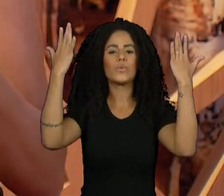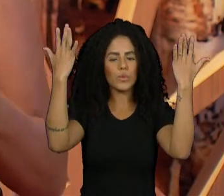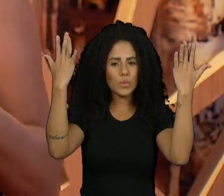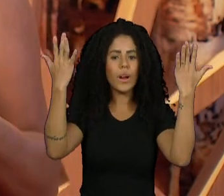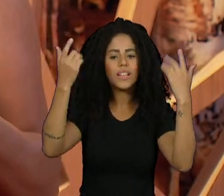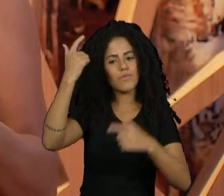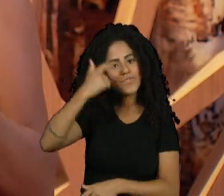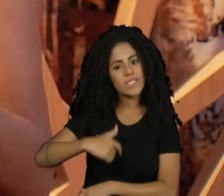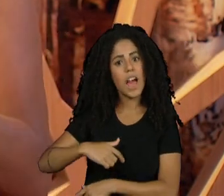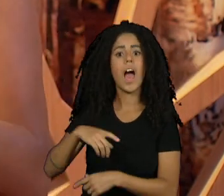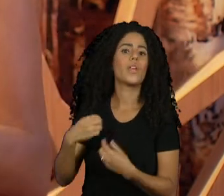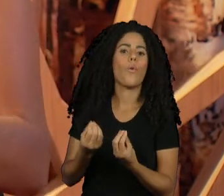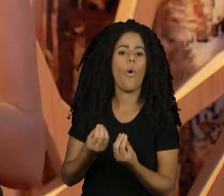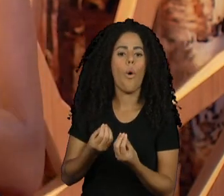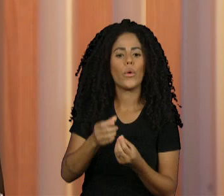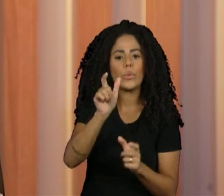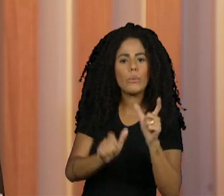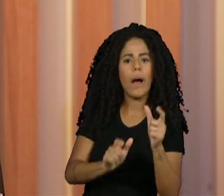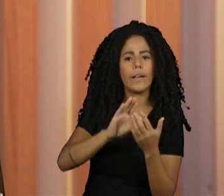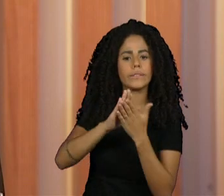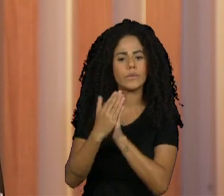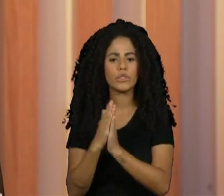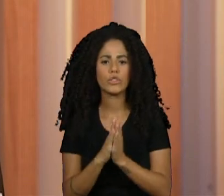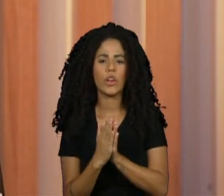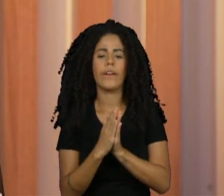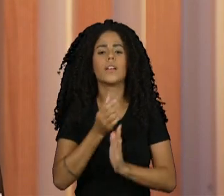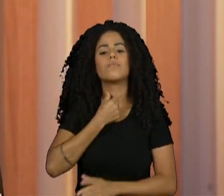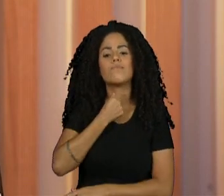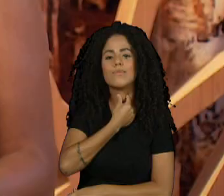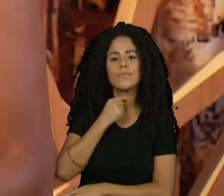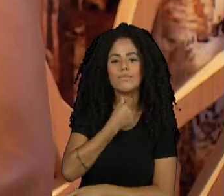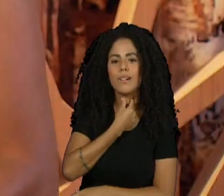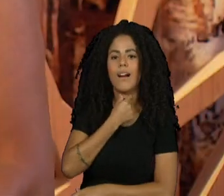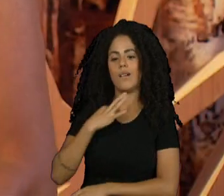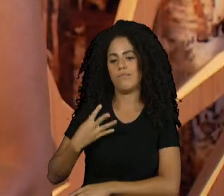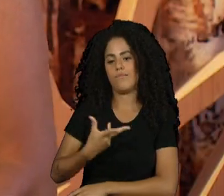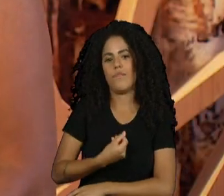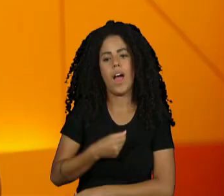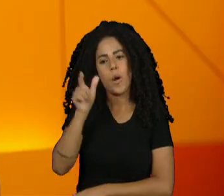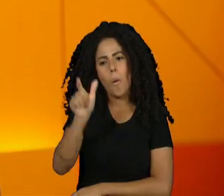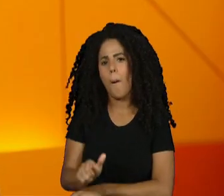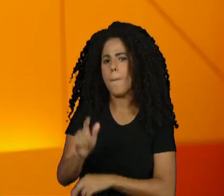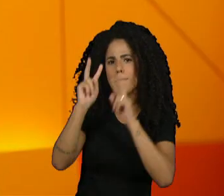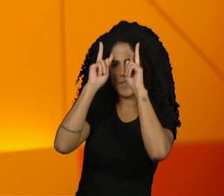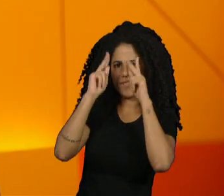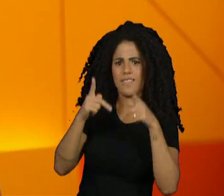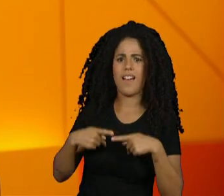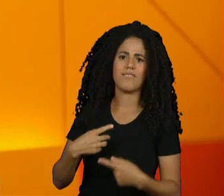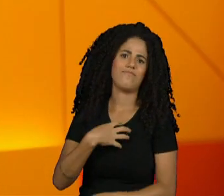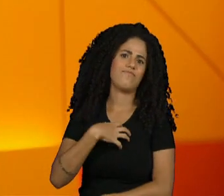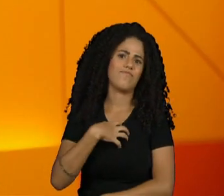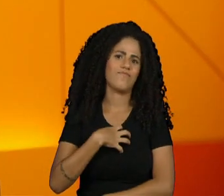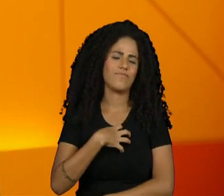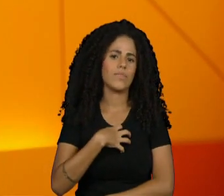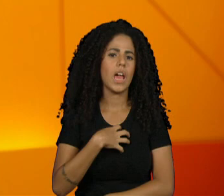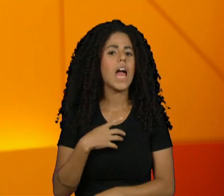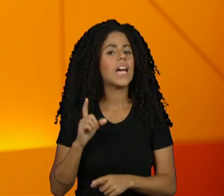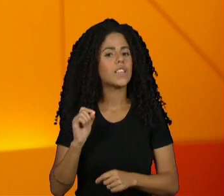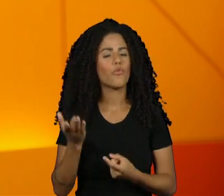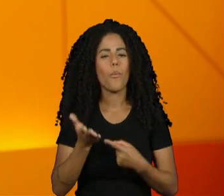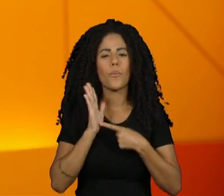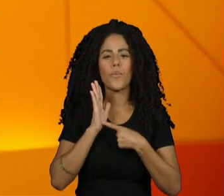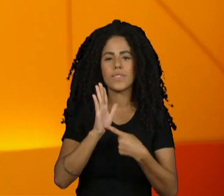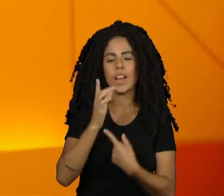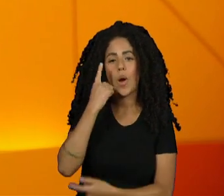de ser uma travesti, um homem trans, uma mulher trans, mas de ser uma pessoa humana. E você falou em momento pedagógico?